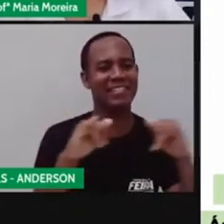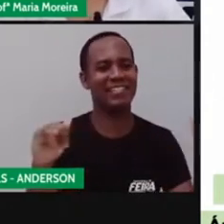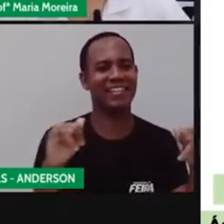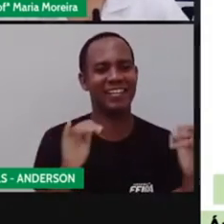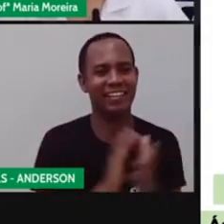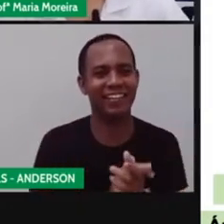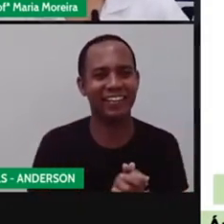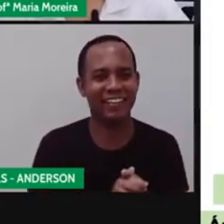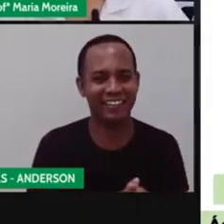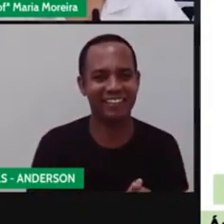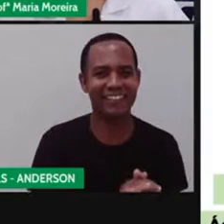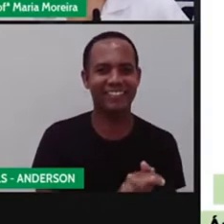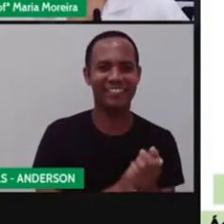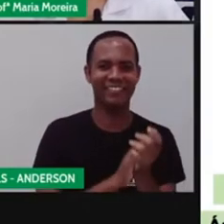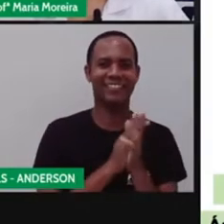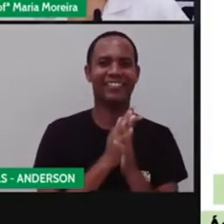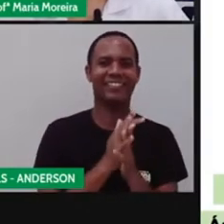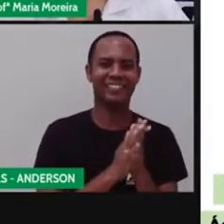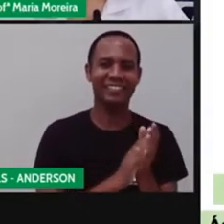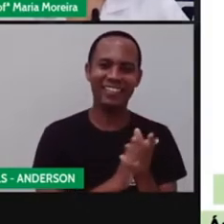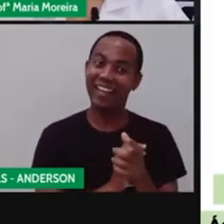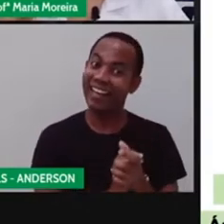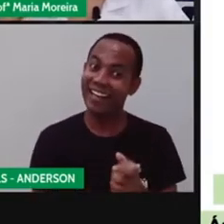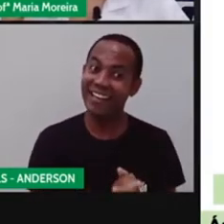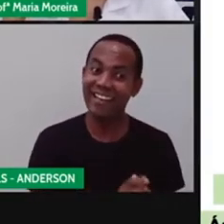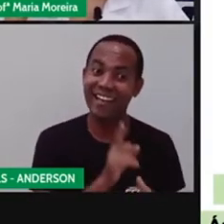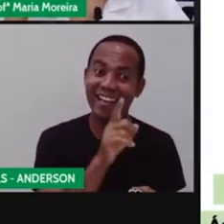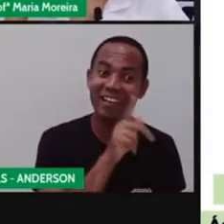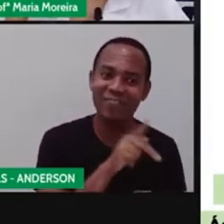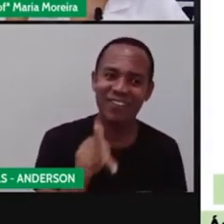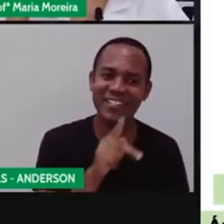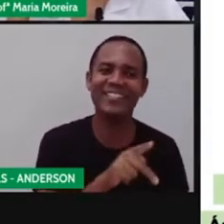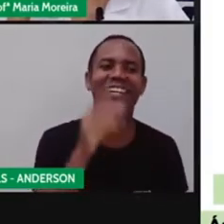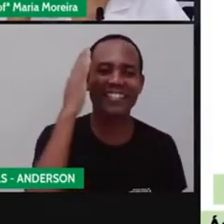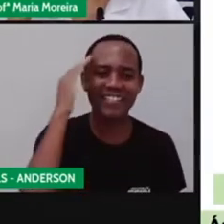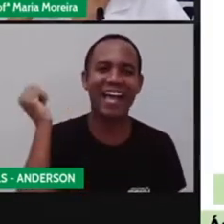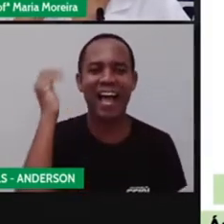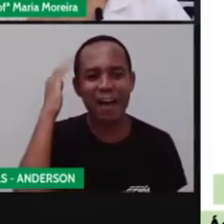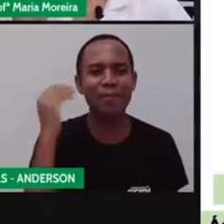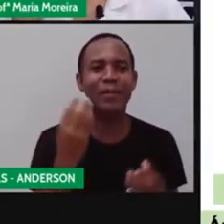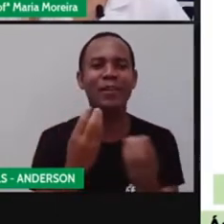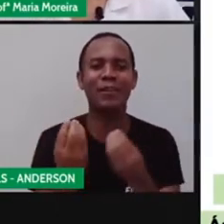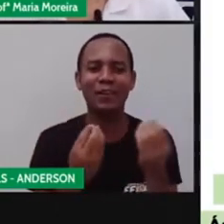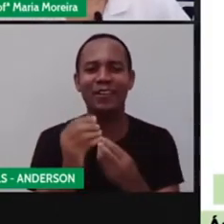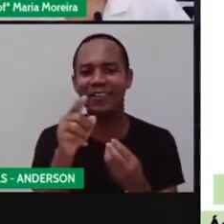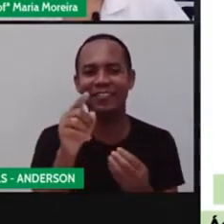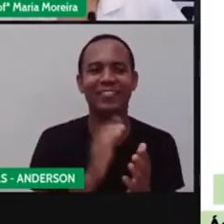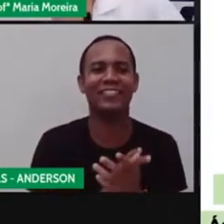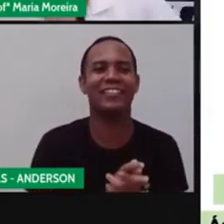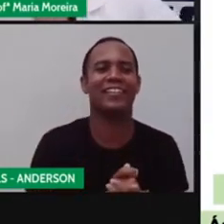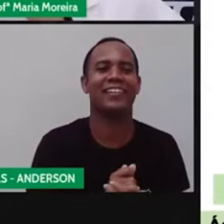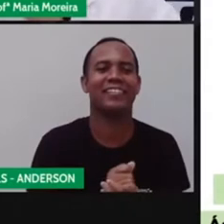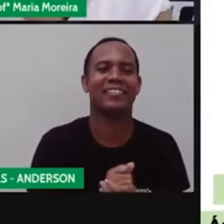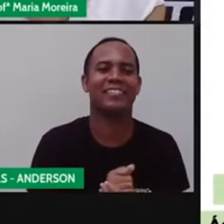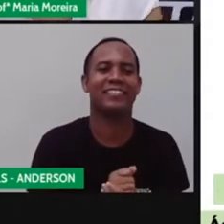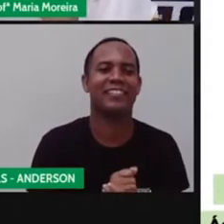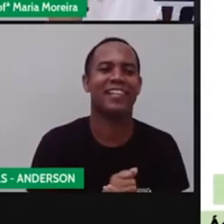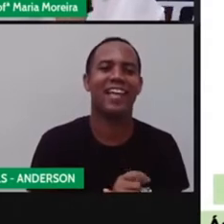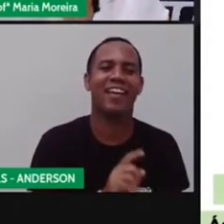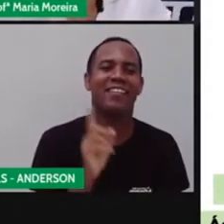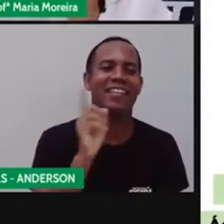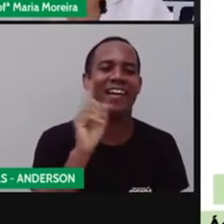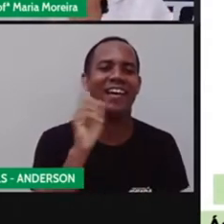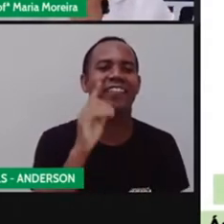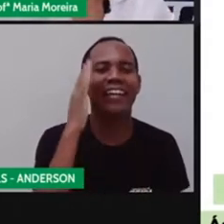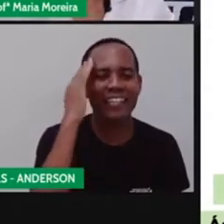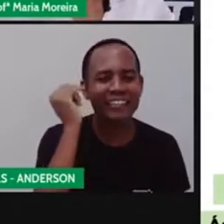Ah, tá me chamando de velha. Vocês acham, gente? A Pro sabe porque a Pro estudou, Anderson. Tá